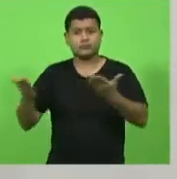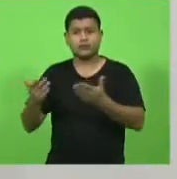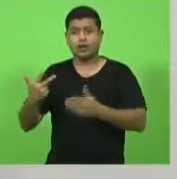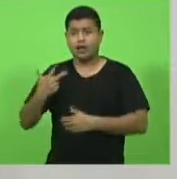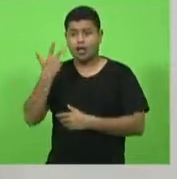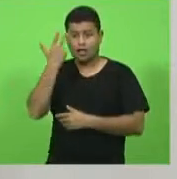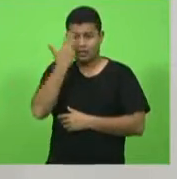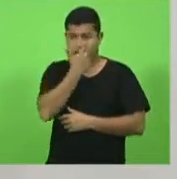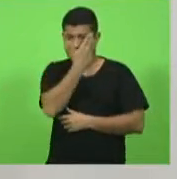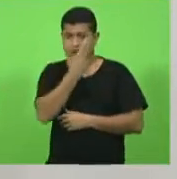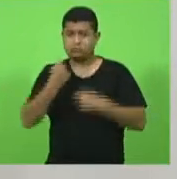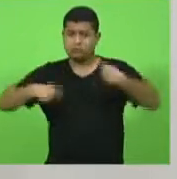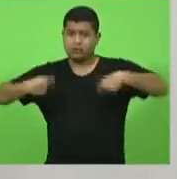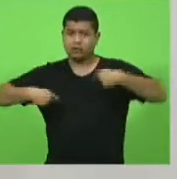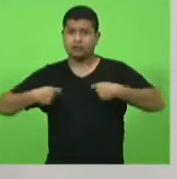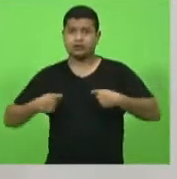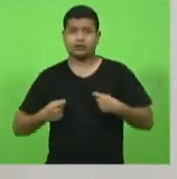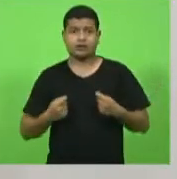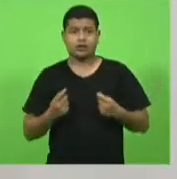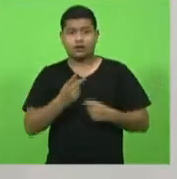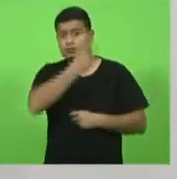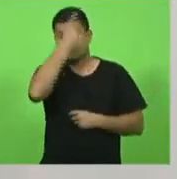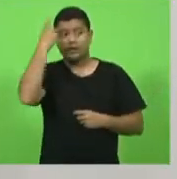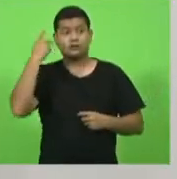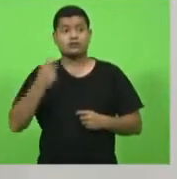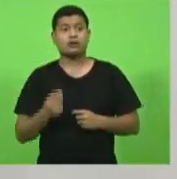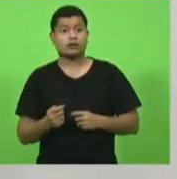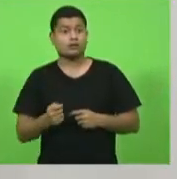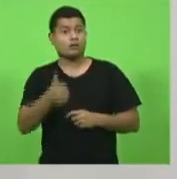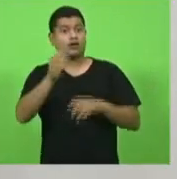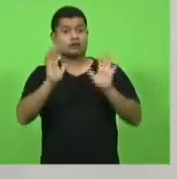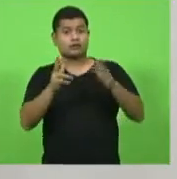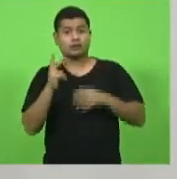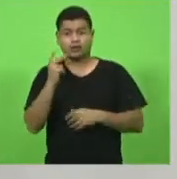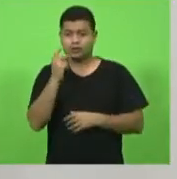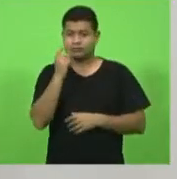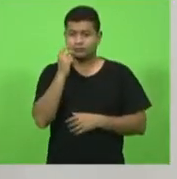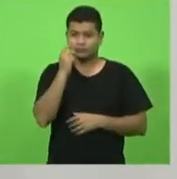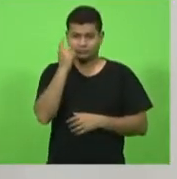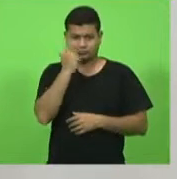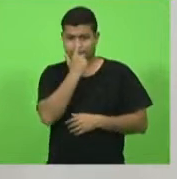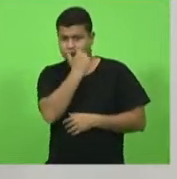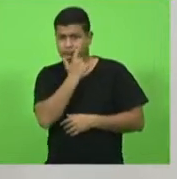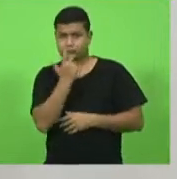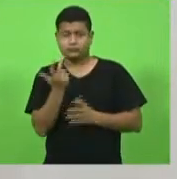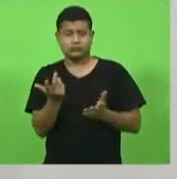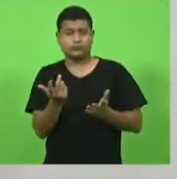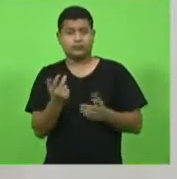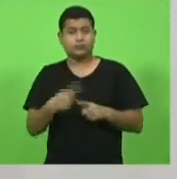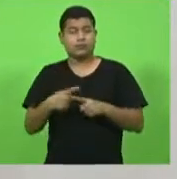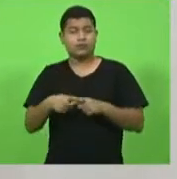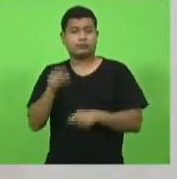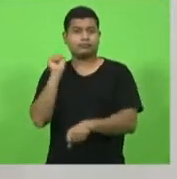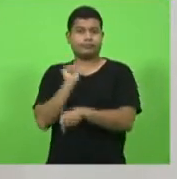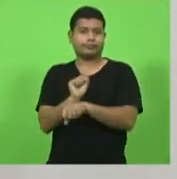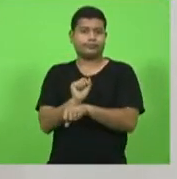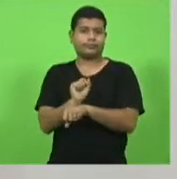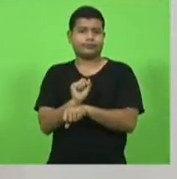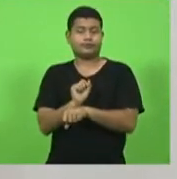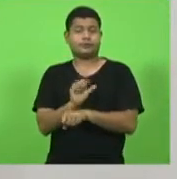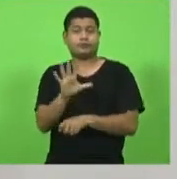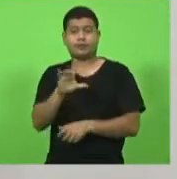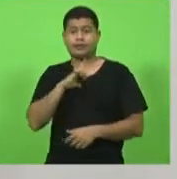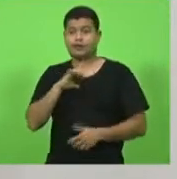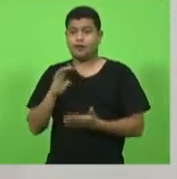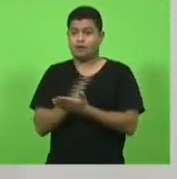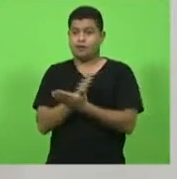poxa vida as pessoas estão ficando cegas porque foi suspensa as cirurgias mas tem hospitais tu vai